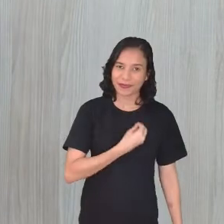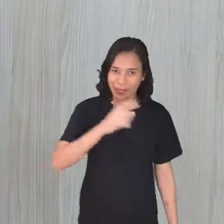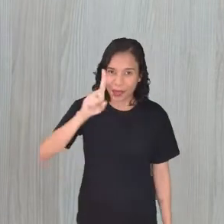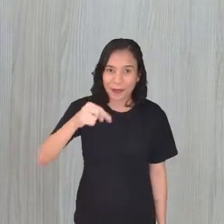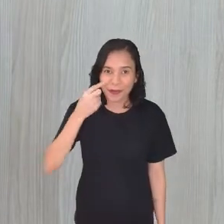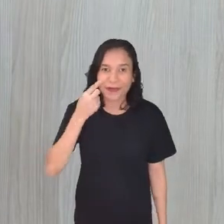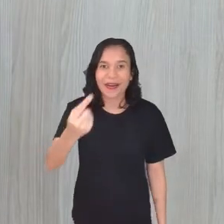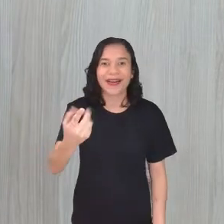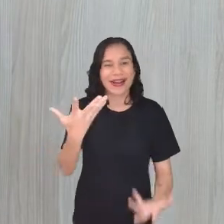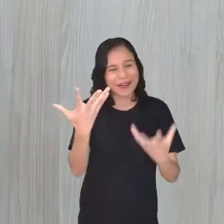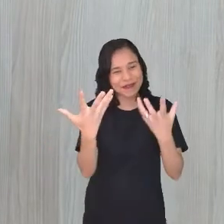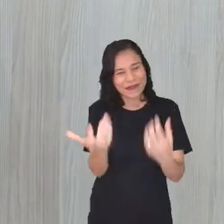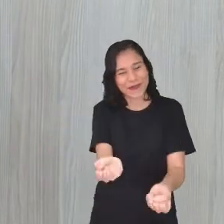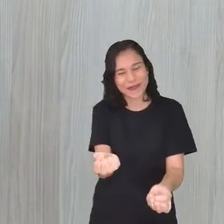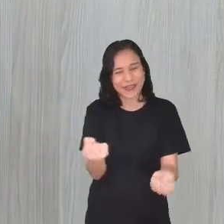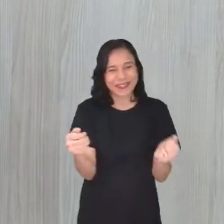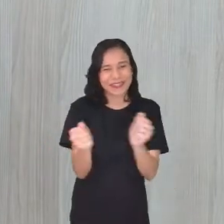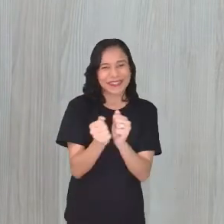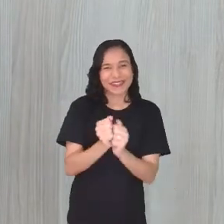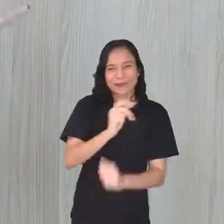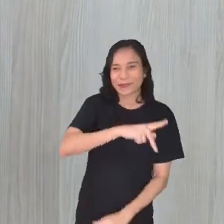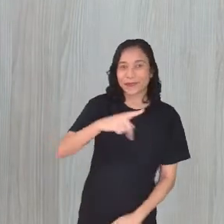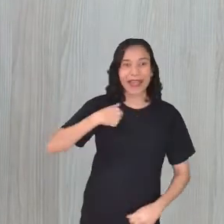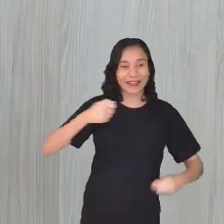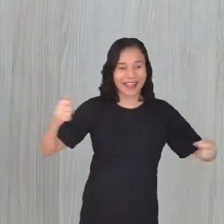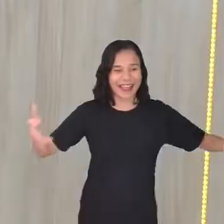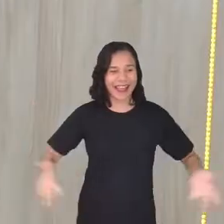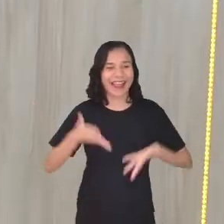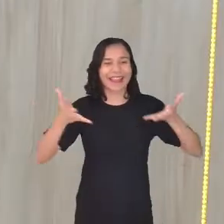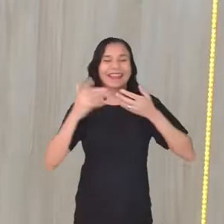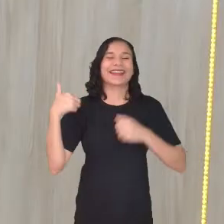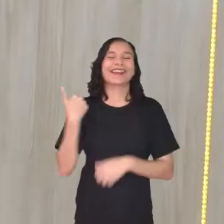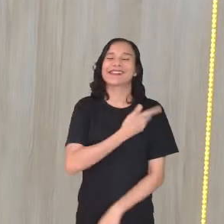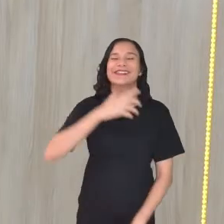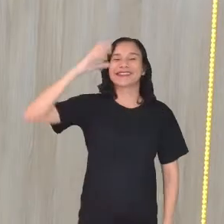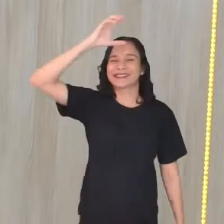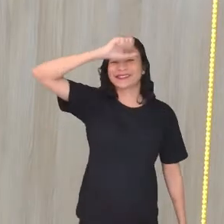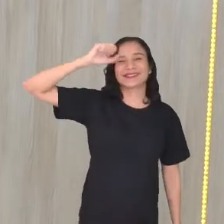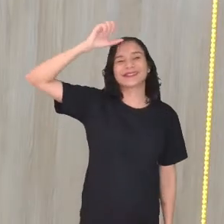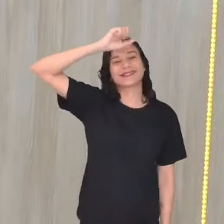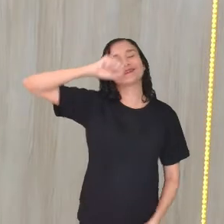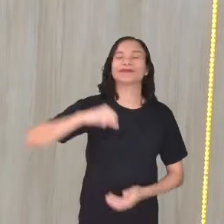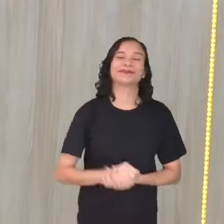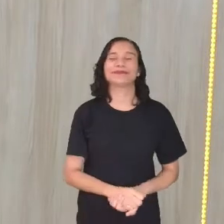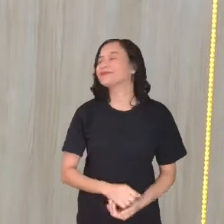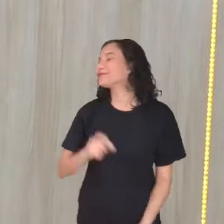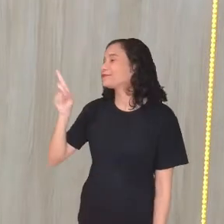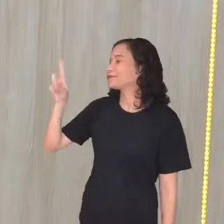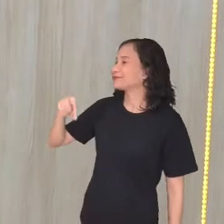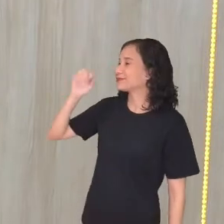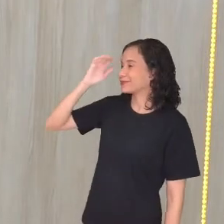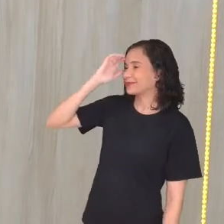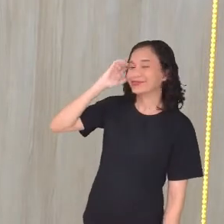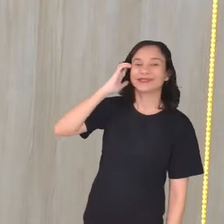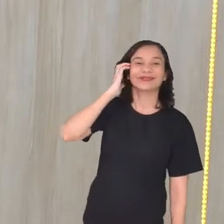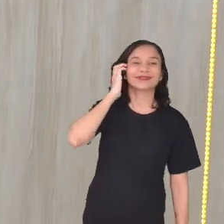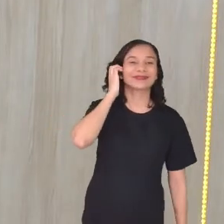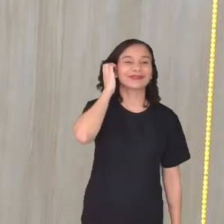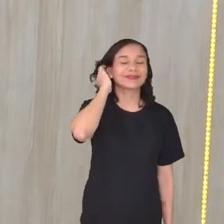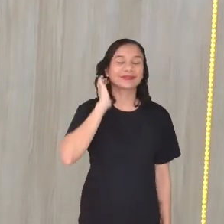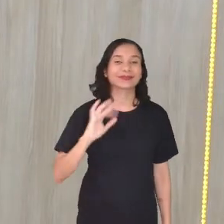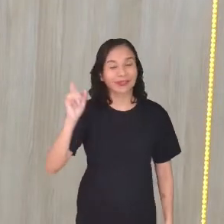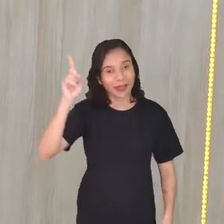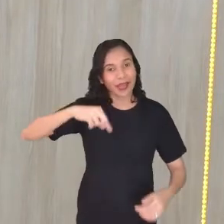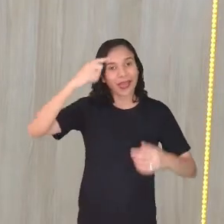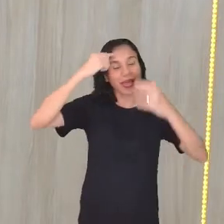Então, vamos lá, professora, que eu também tô super empolgada pra aprender aqui com eles. Pois é, professora, e você trouxe aí uma reflexão muito